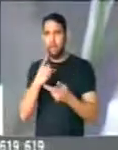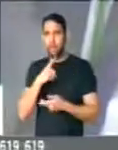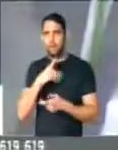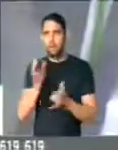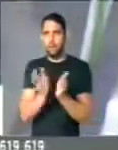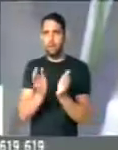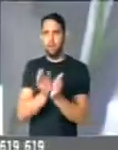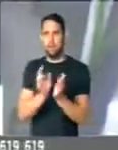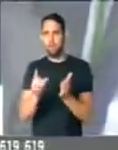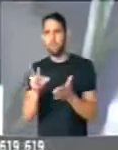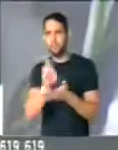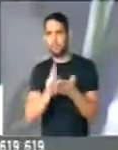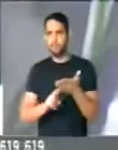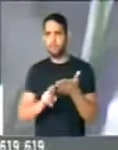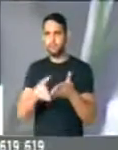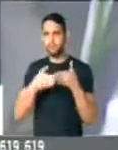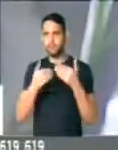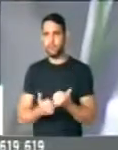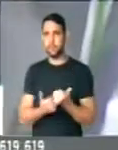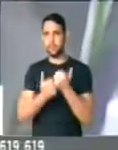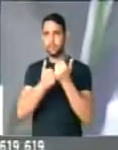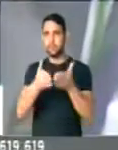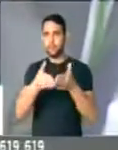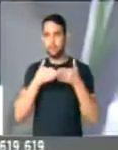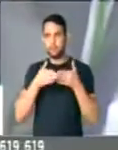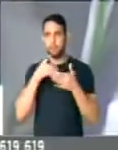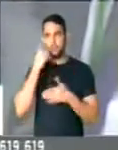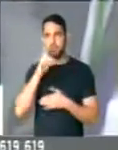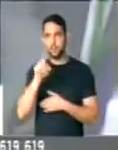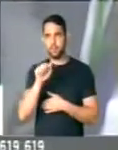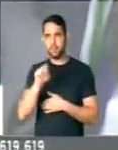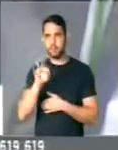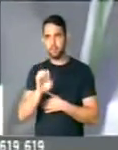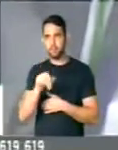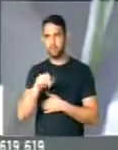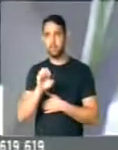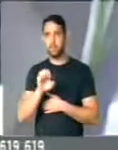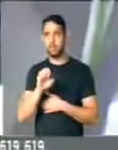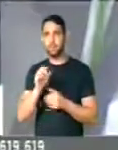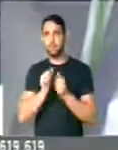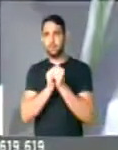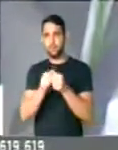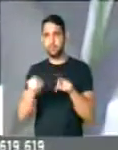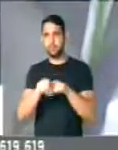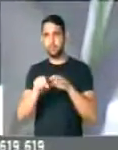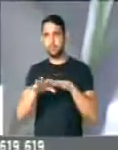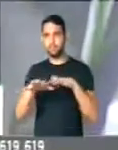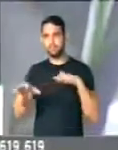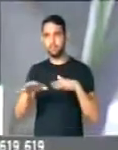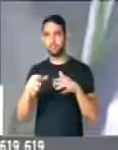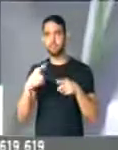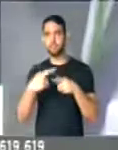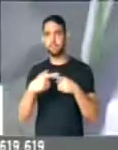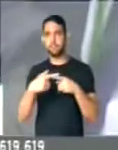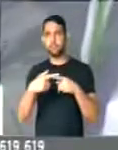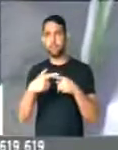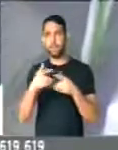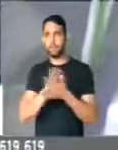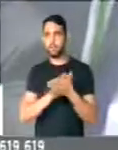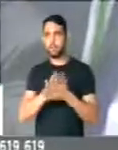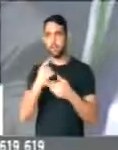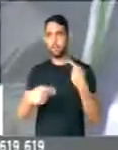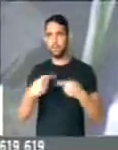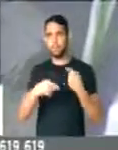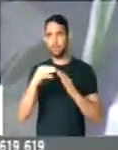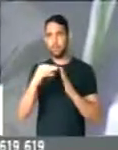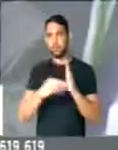do autor do requerimento, e nós apoiamos o requerimento do deputado Zaratini. Junto com ele, as manifestações. Aqui não está se